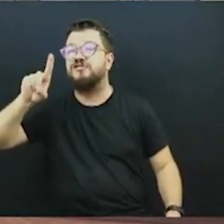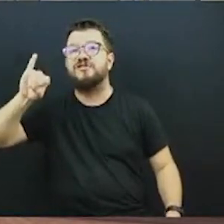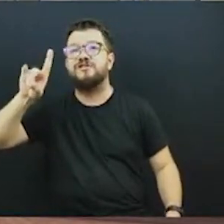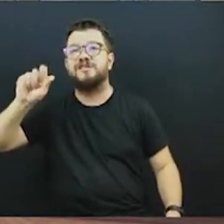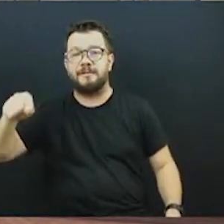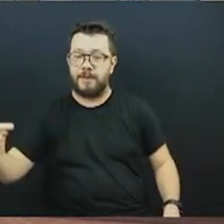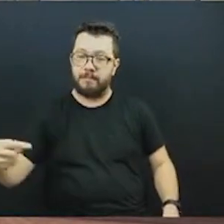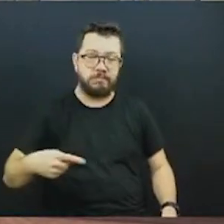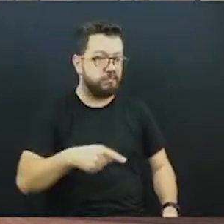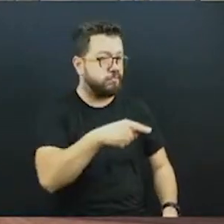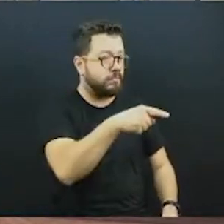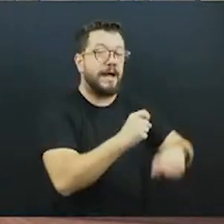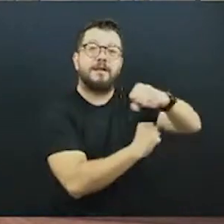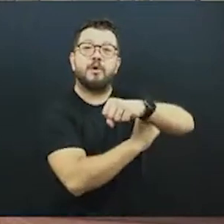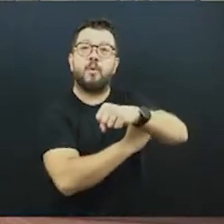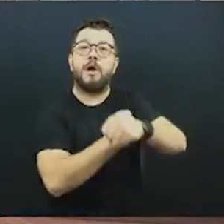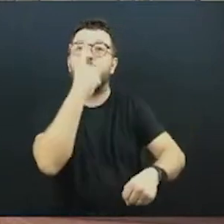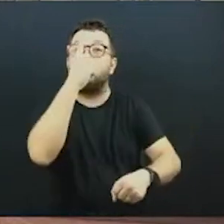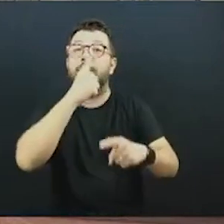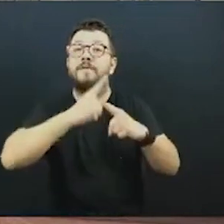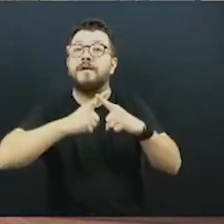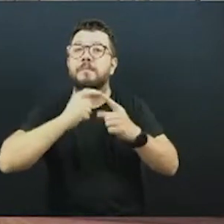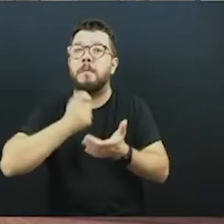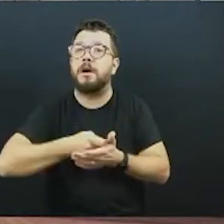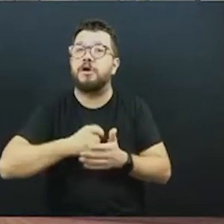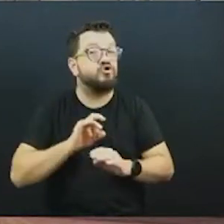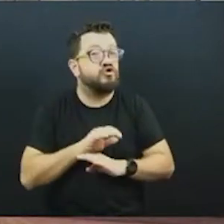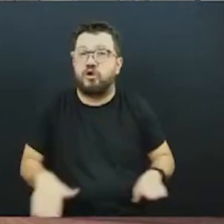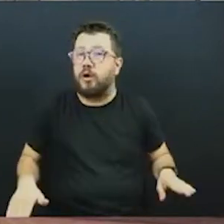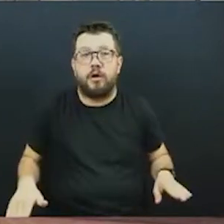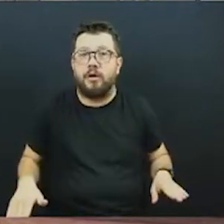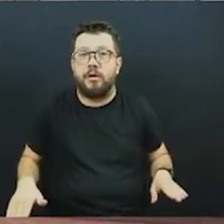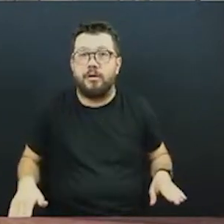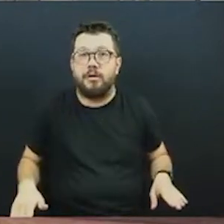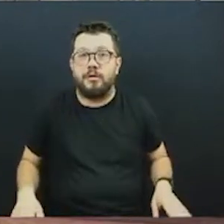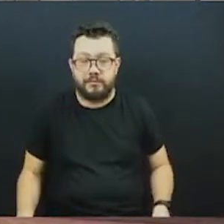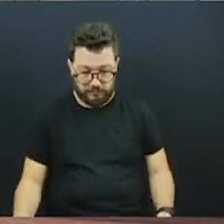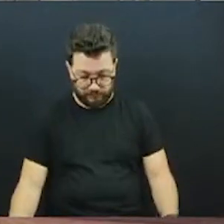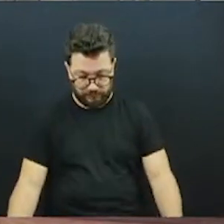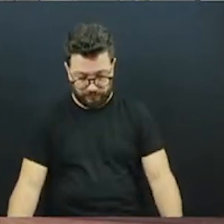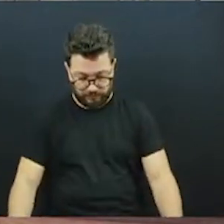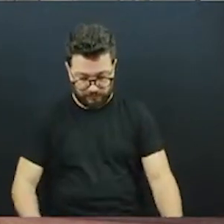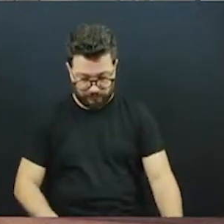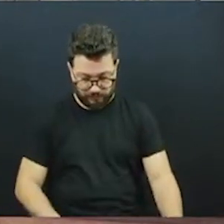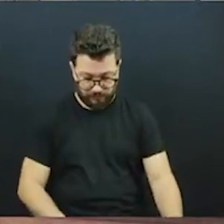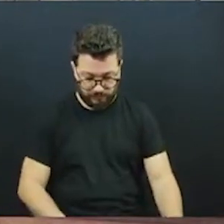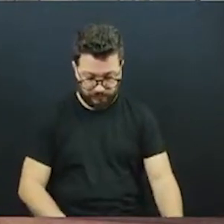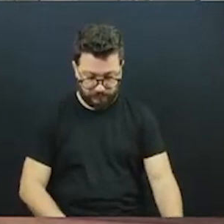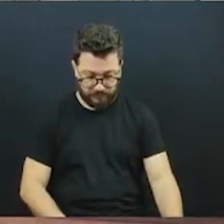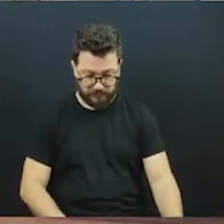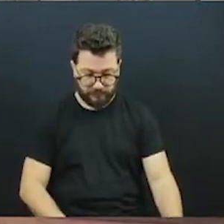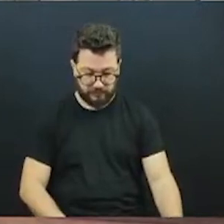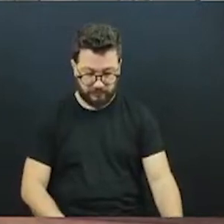passagem só, fazendo as baldeações em todos os terminais de transporte coletivo. Nós participamos aqui,